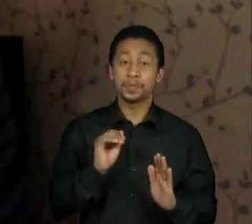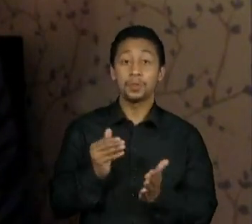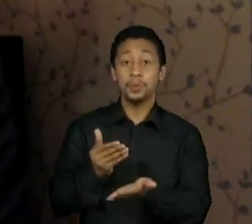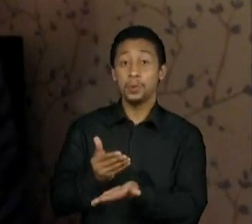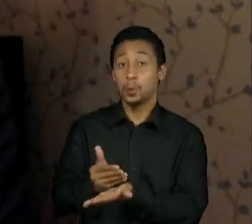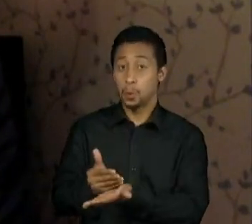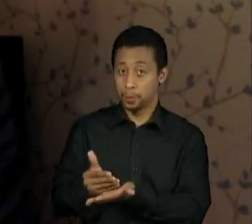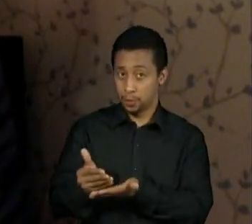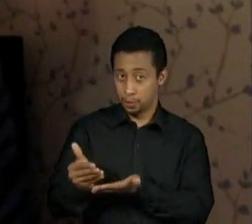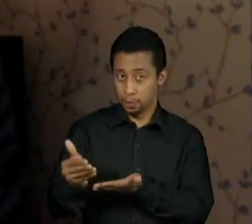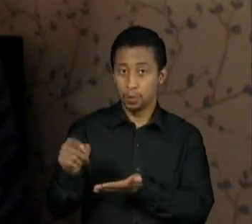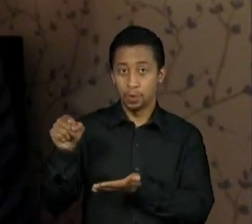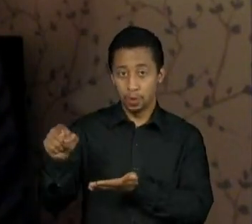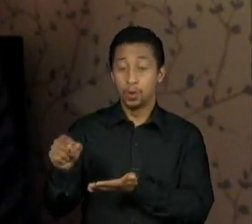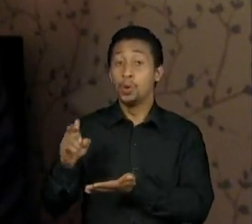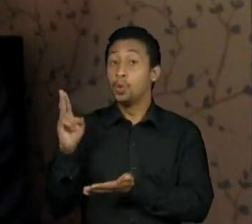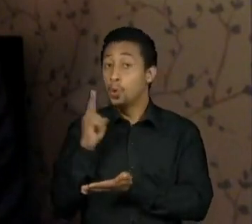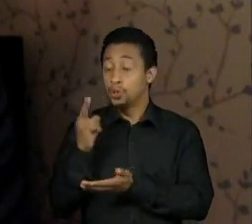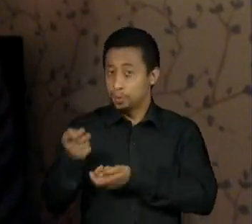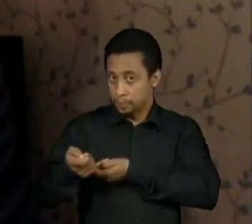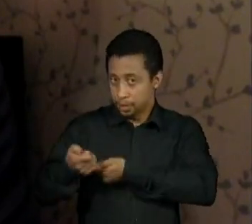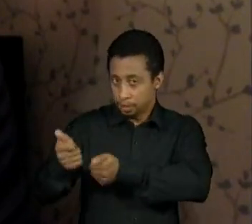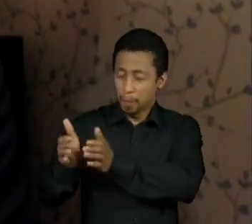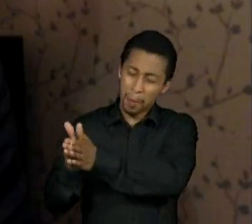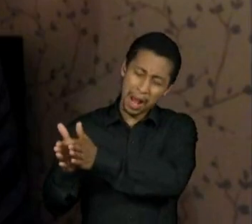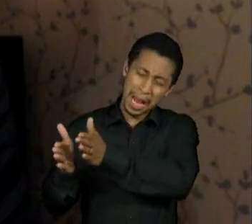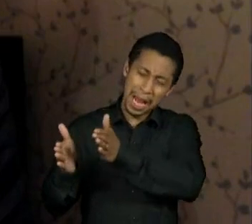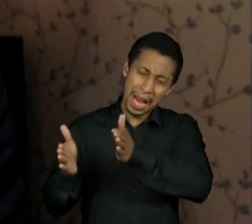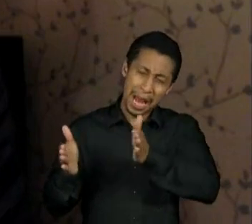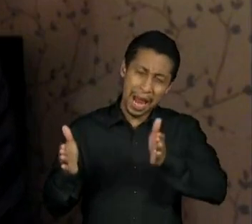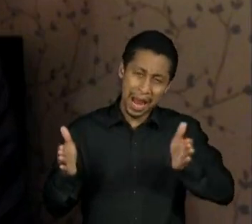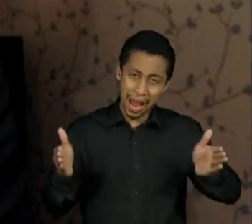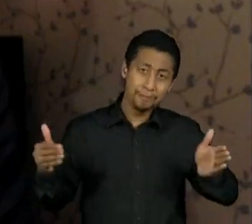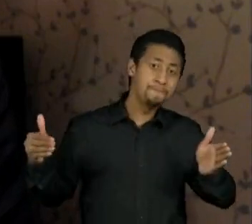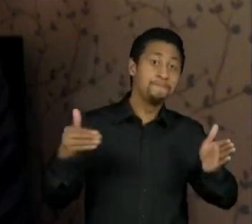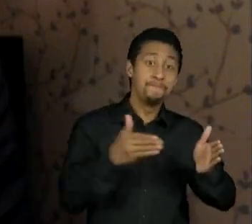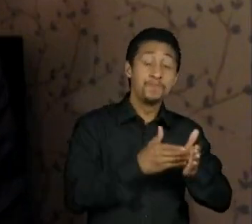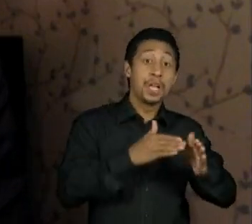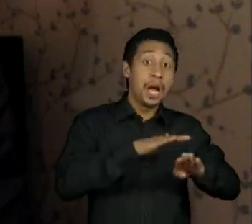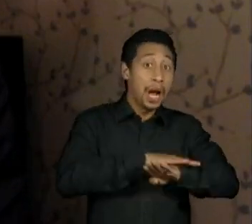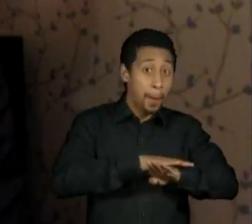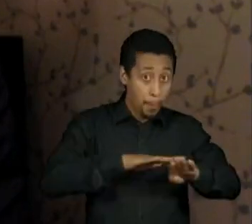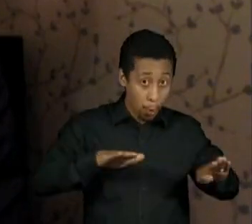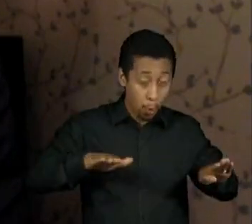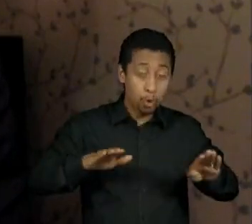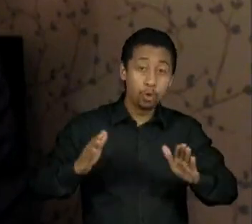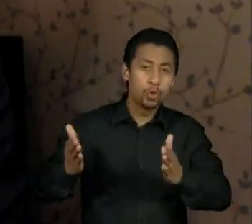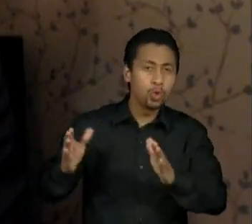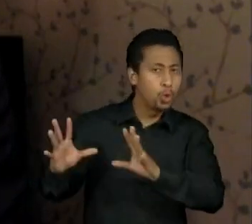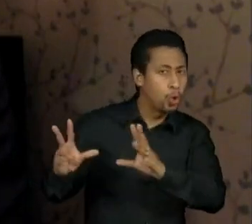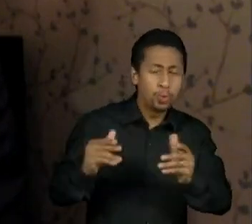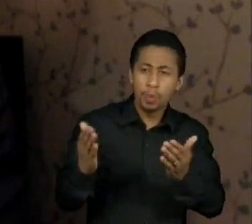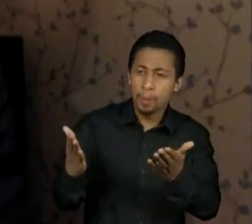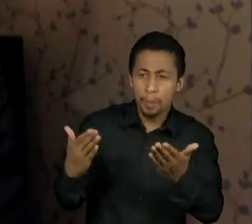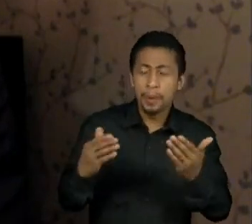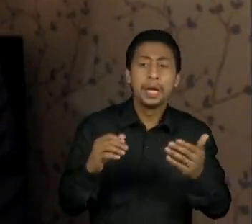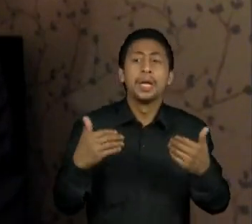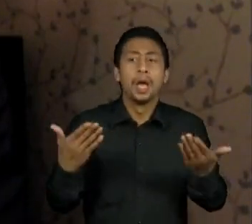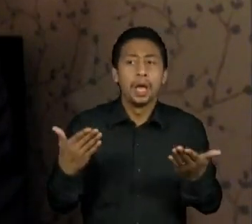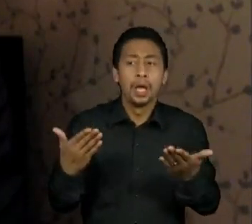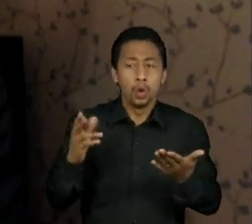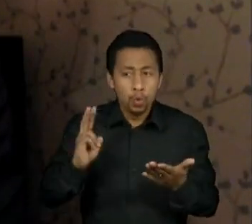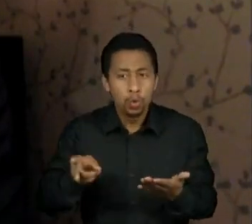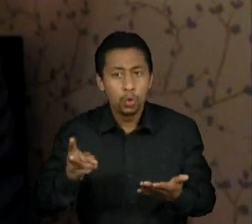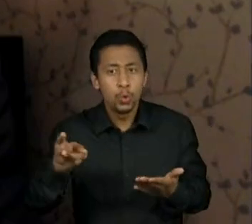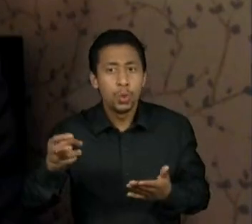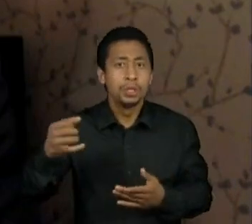encerrou o auxílio emergencial e se falou em renovar o auxílio emergencial, eu fui um dos que defendeu que ao invés de renovar o